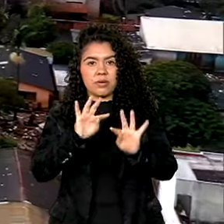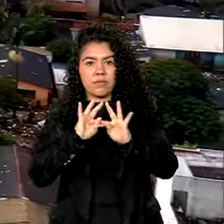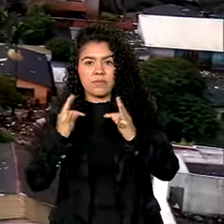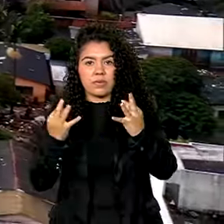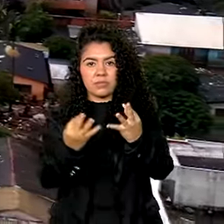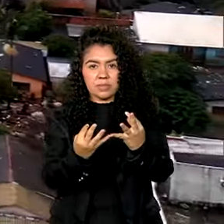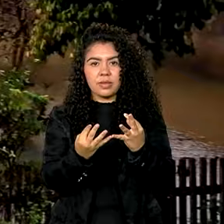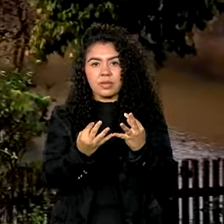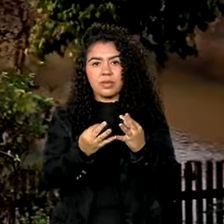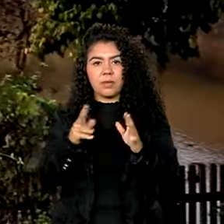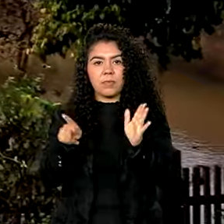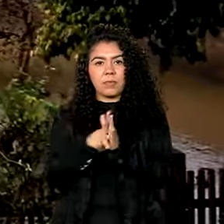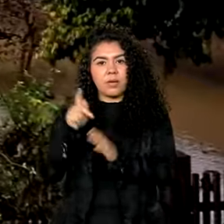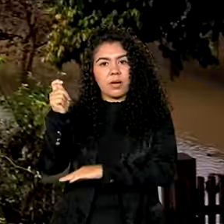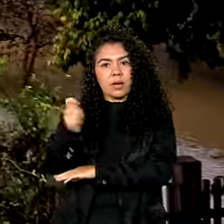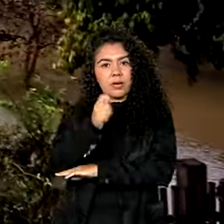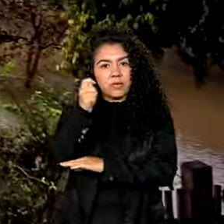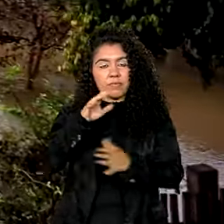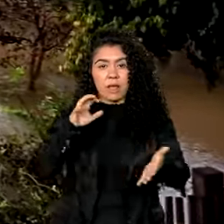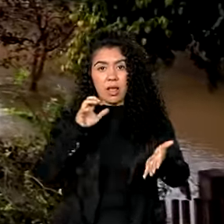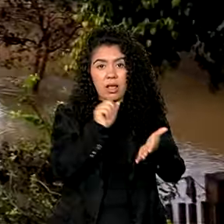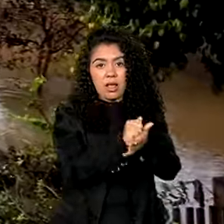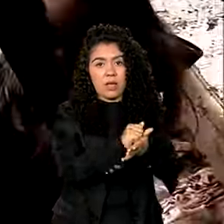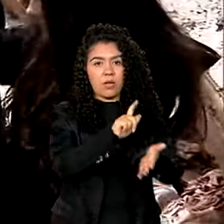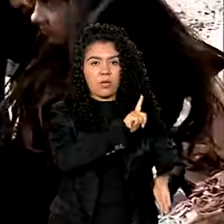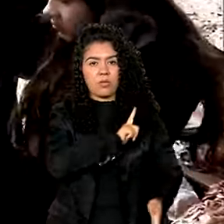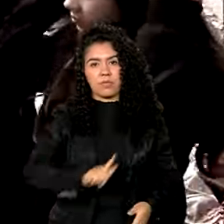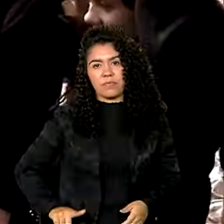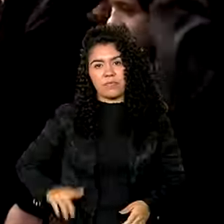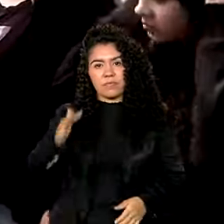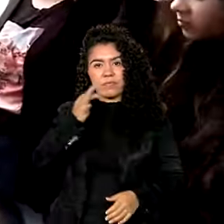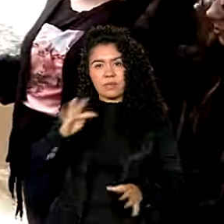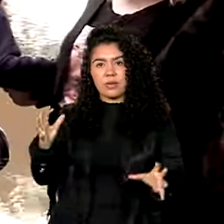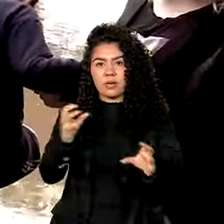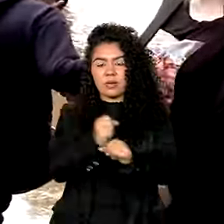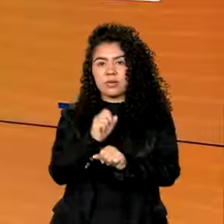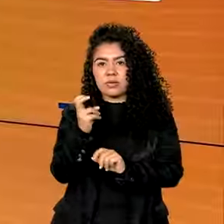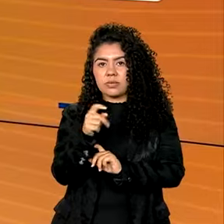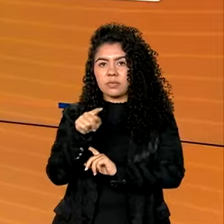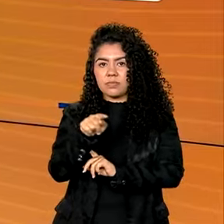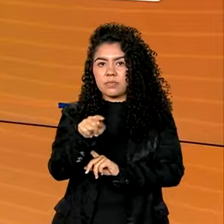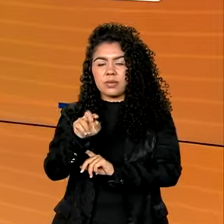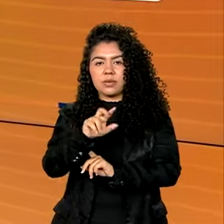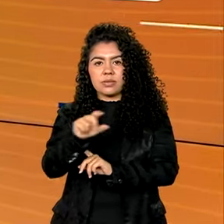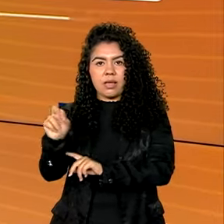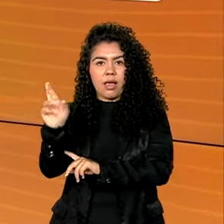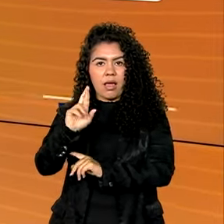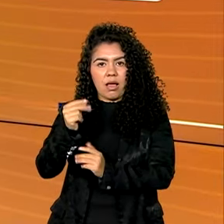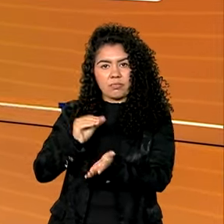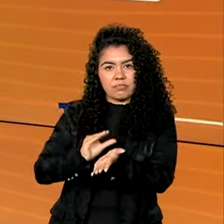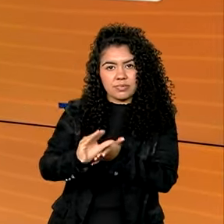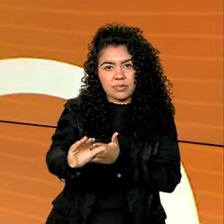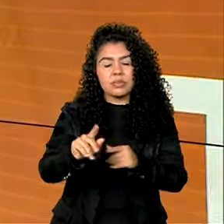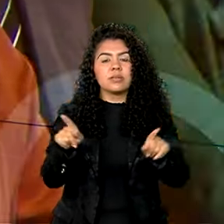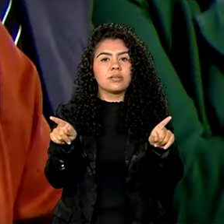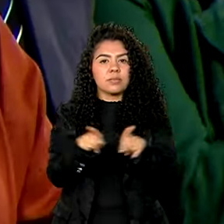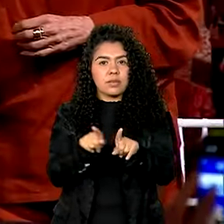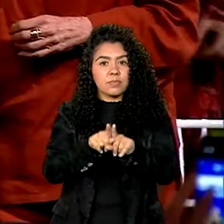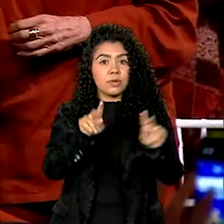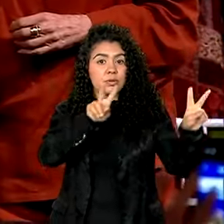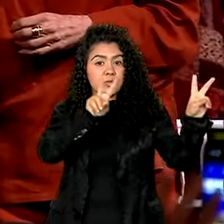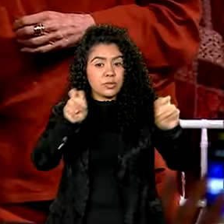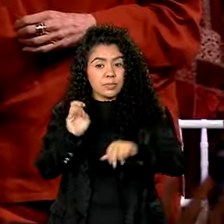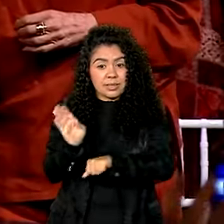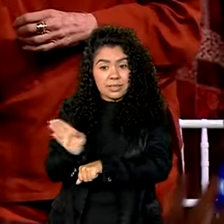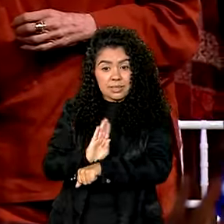incluídas no cadastro do governo federal. O benefício é de 5.100 reais. E veja também, no dia do cinema